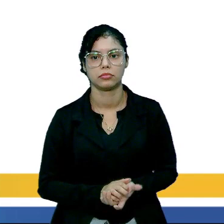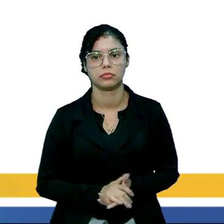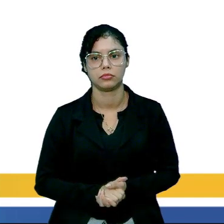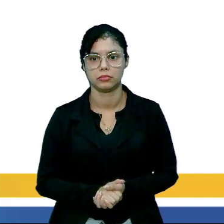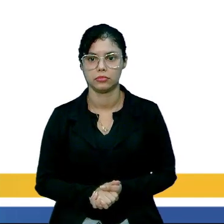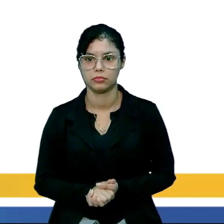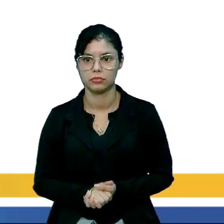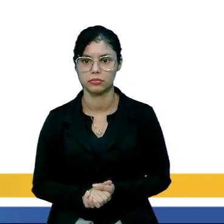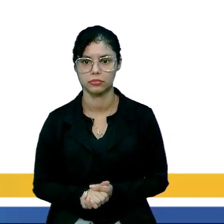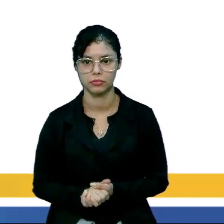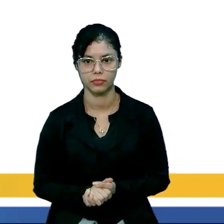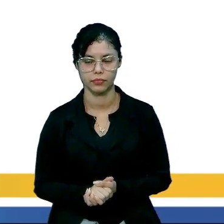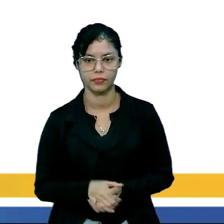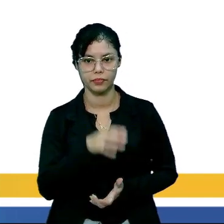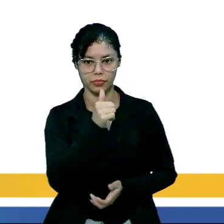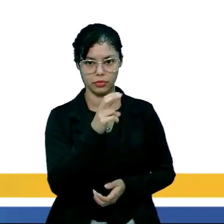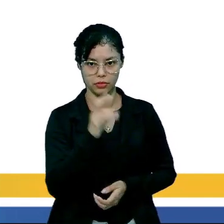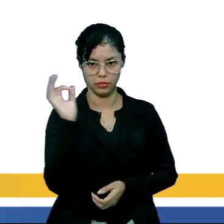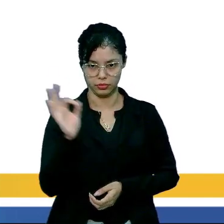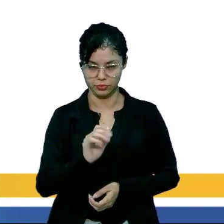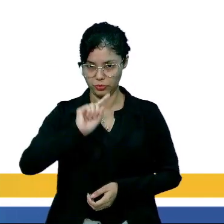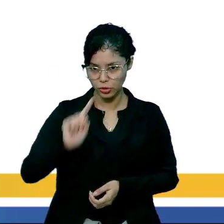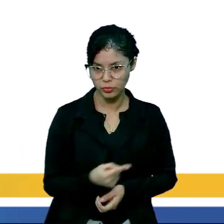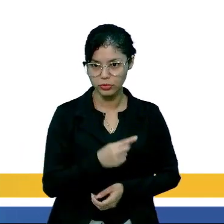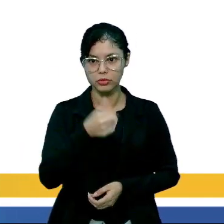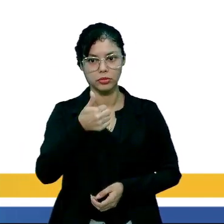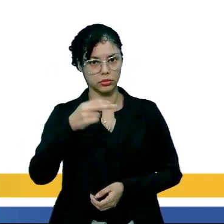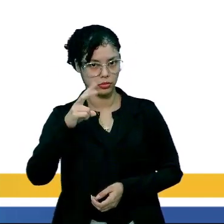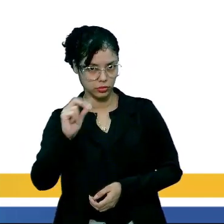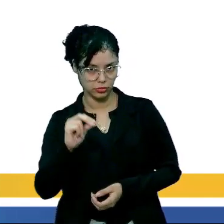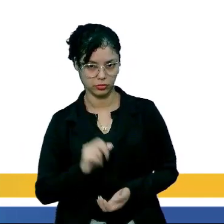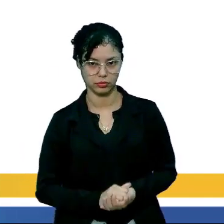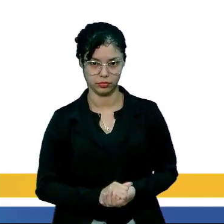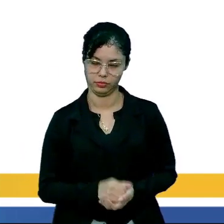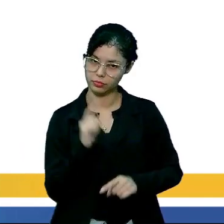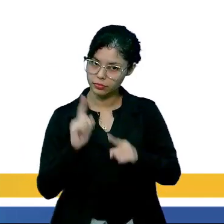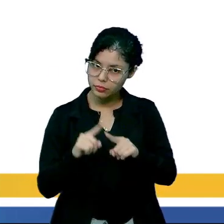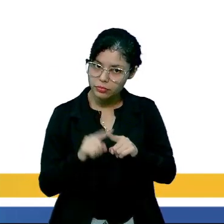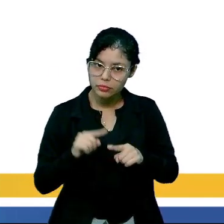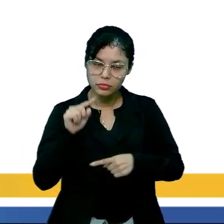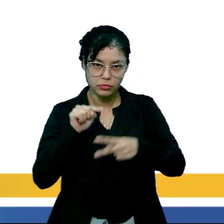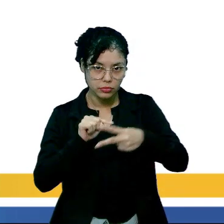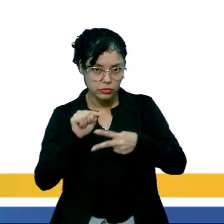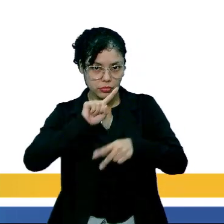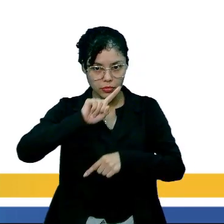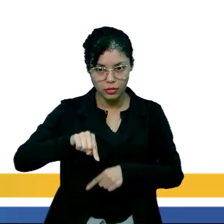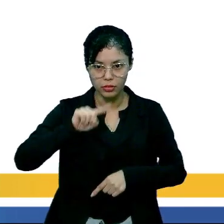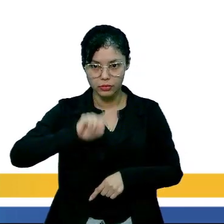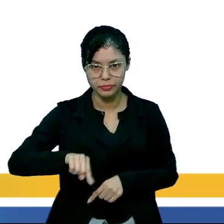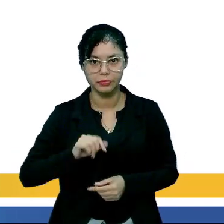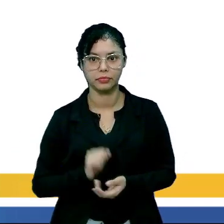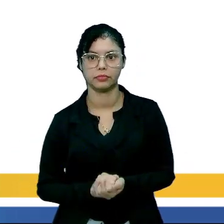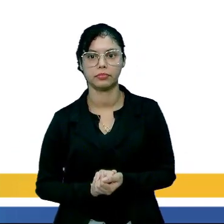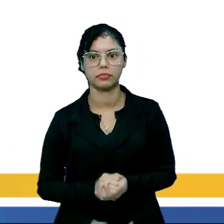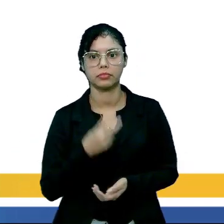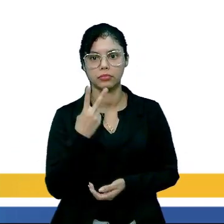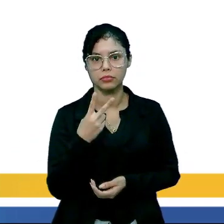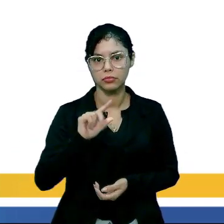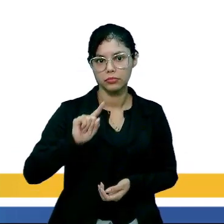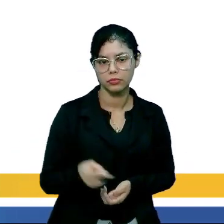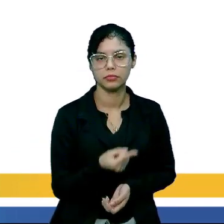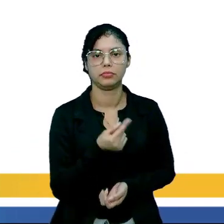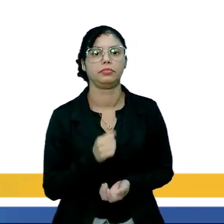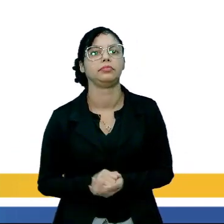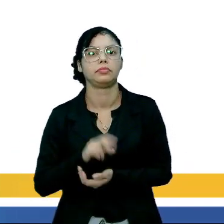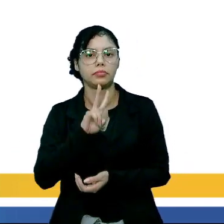Então, olha aí. 15% de mil é igual a 150. Porque a gente corta os dois zeros do 100 com dois do mil ali.